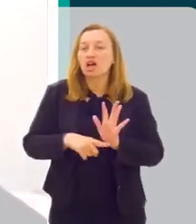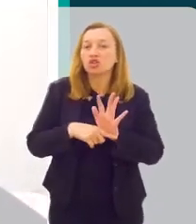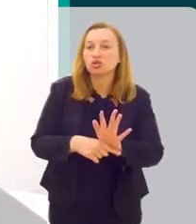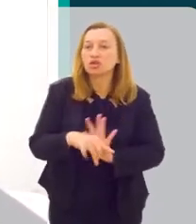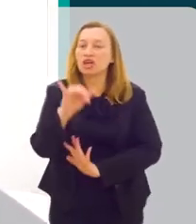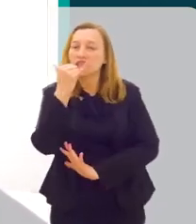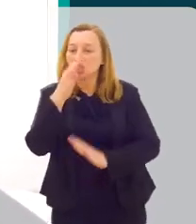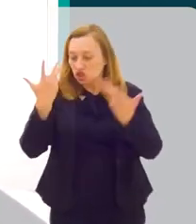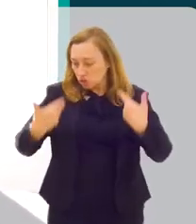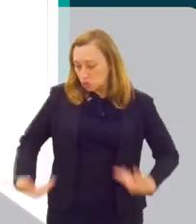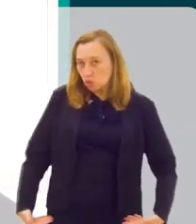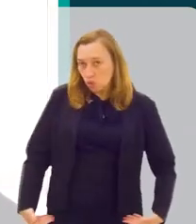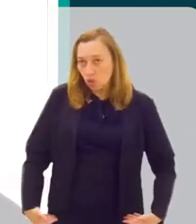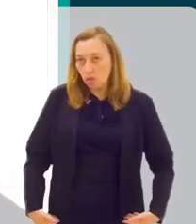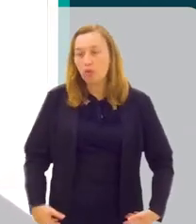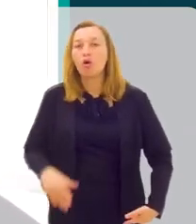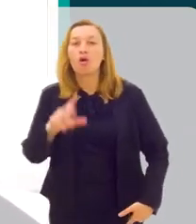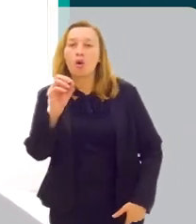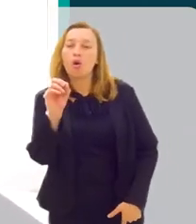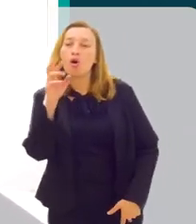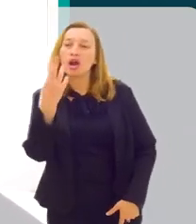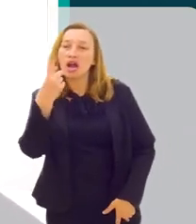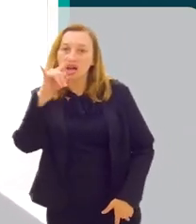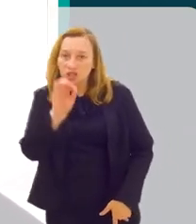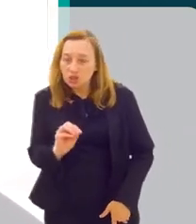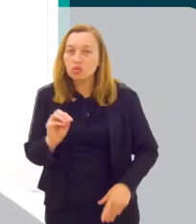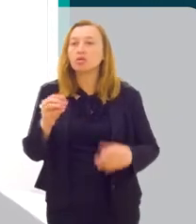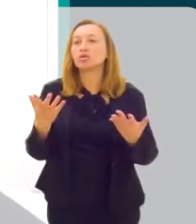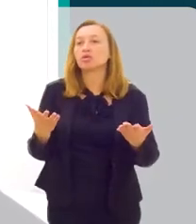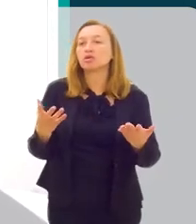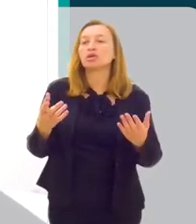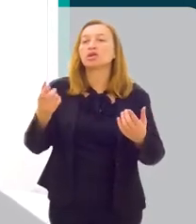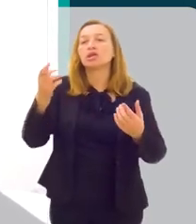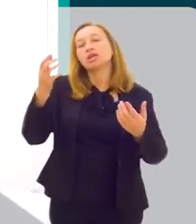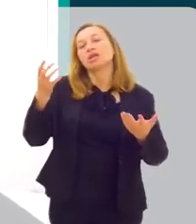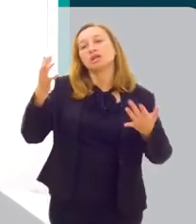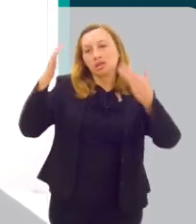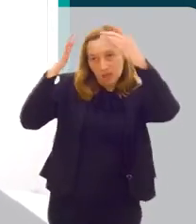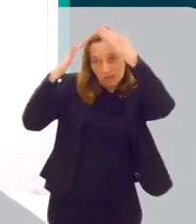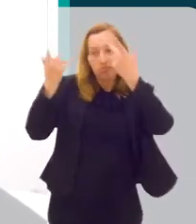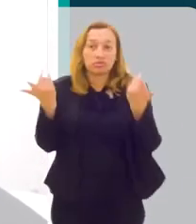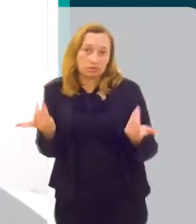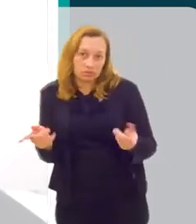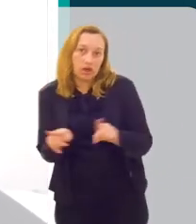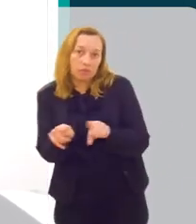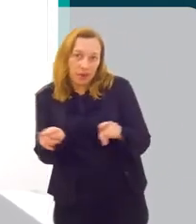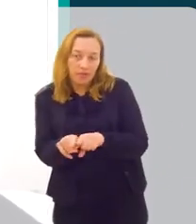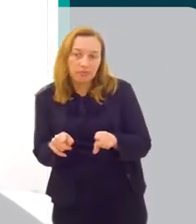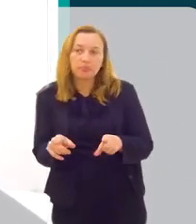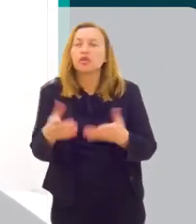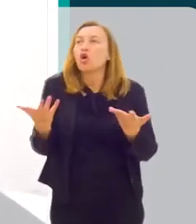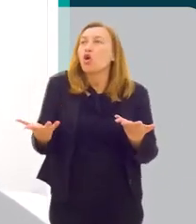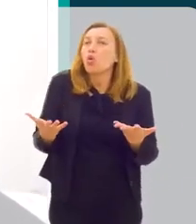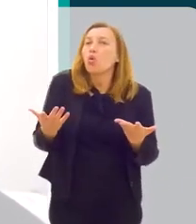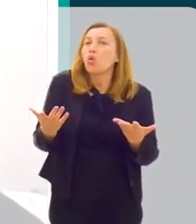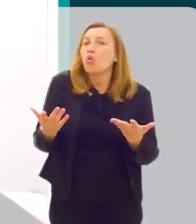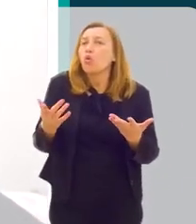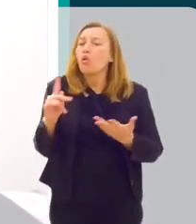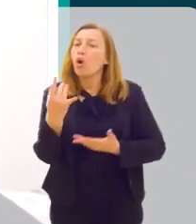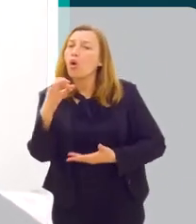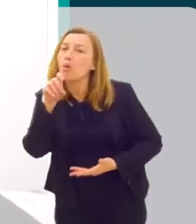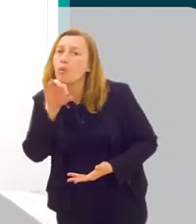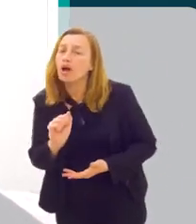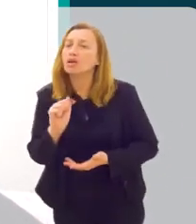funcionamento do corpo, né? Tanto orgânico quanto neurologicamente, né? O